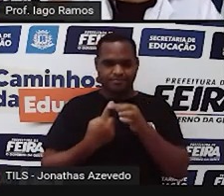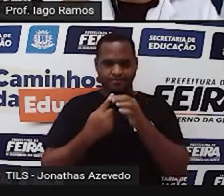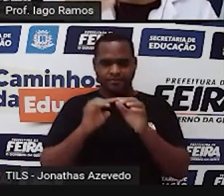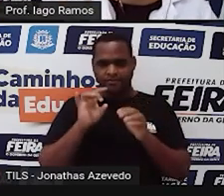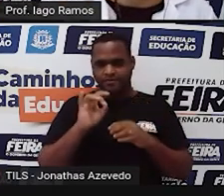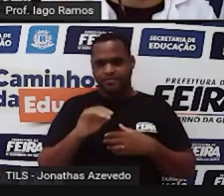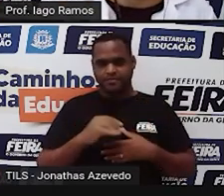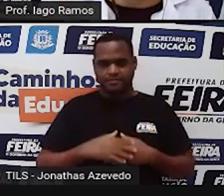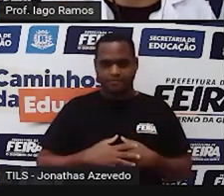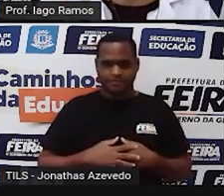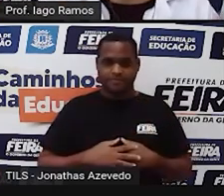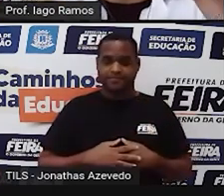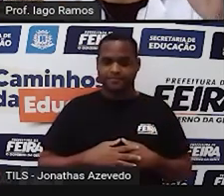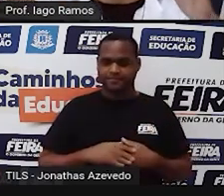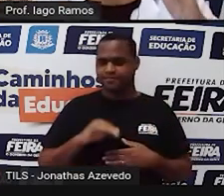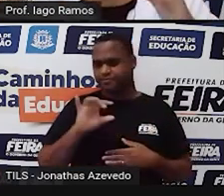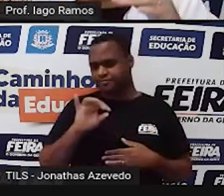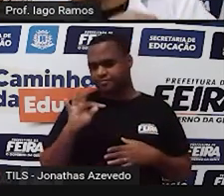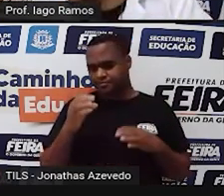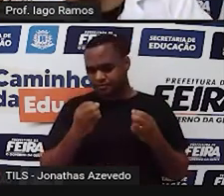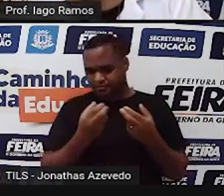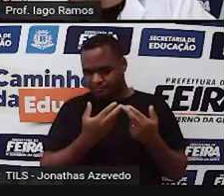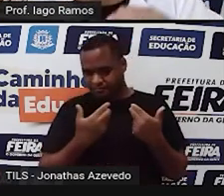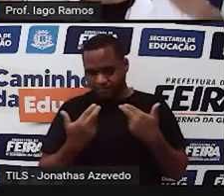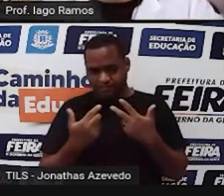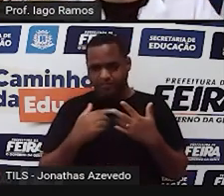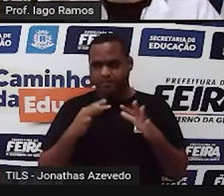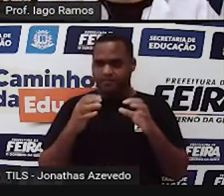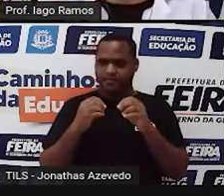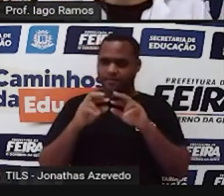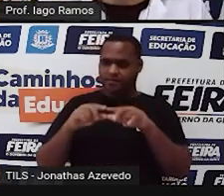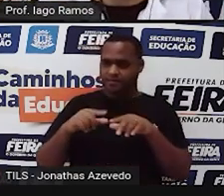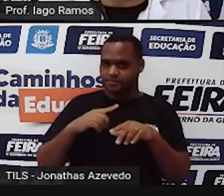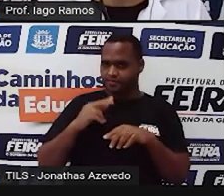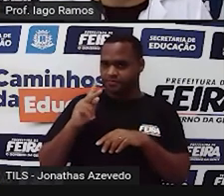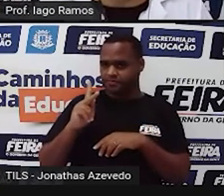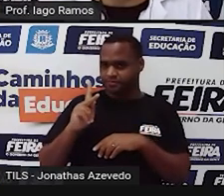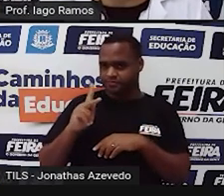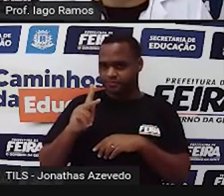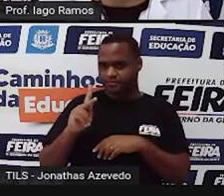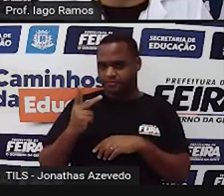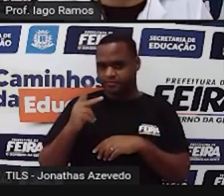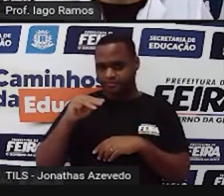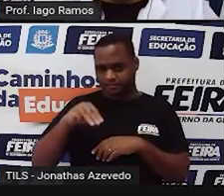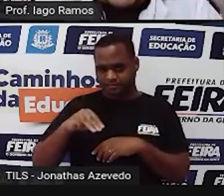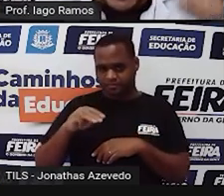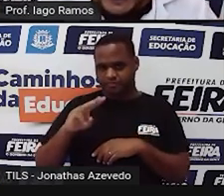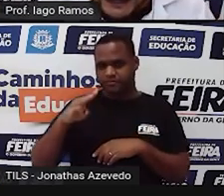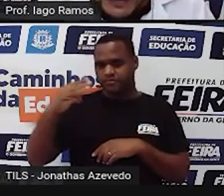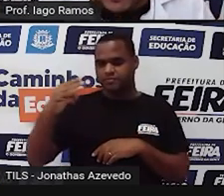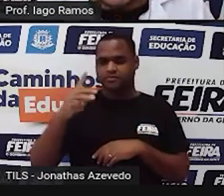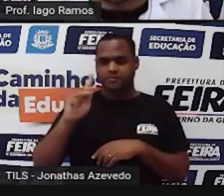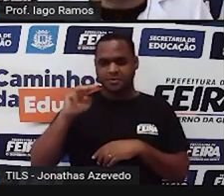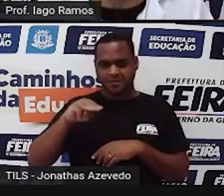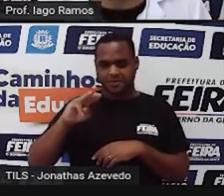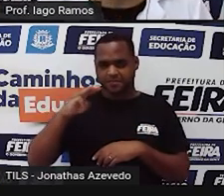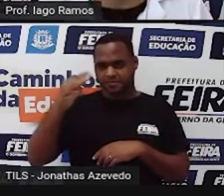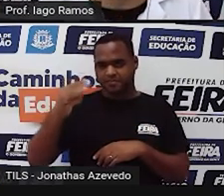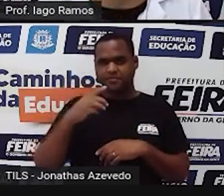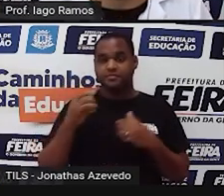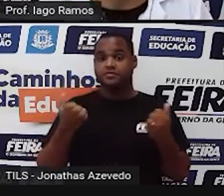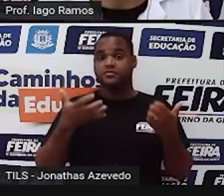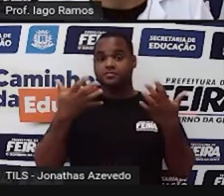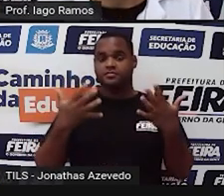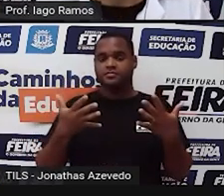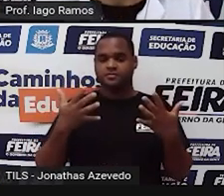Ou tudo decâmetro cúbico, ou tudo quilômetro cúbico, ou tudo hectômetro cúbico. Aqui na aula, como é que a gente